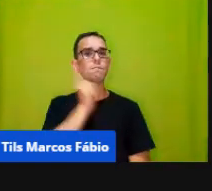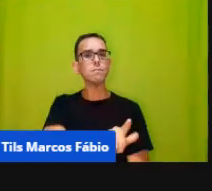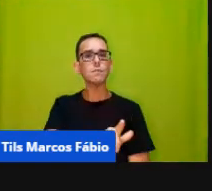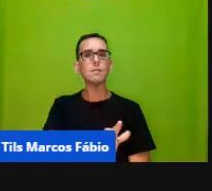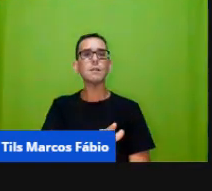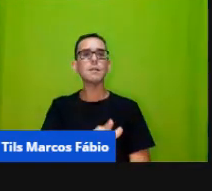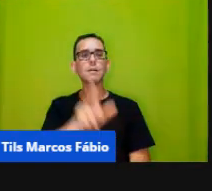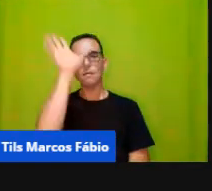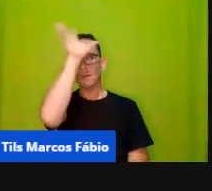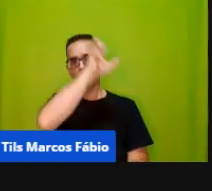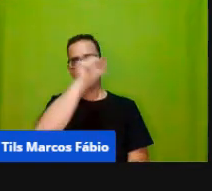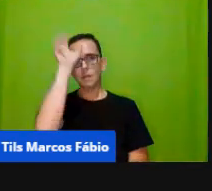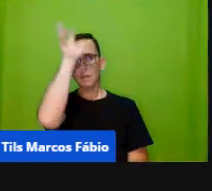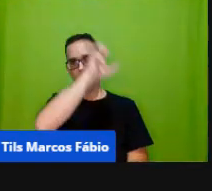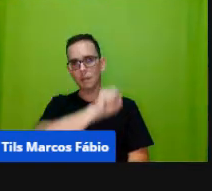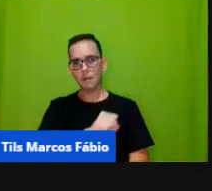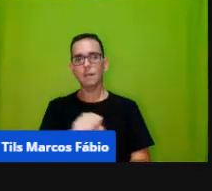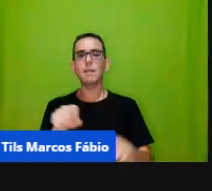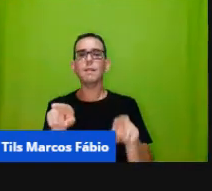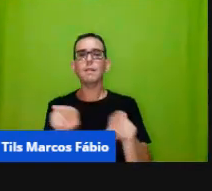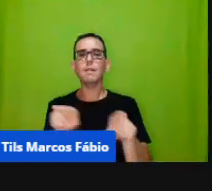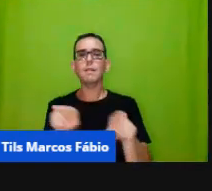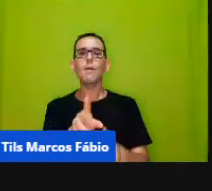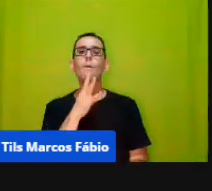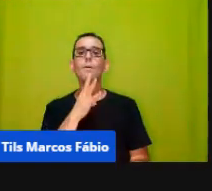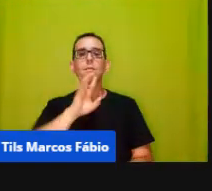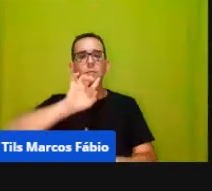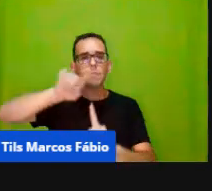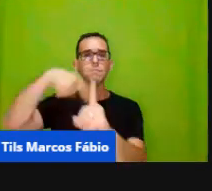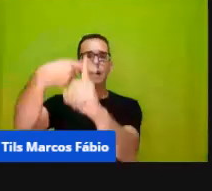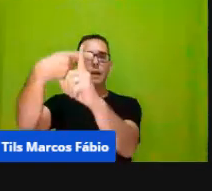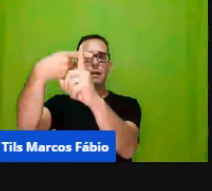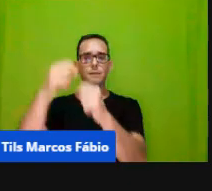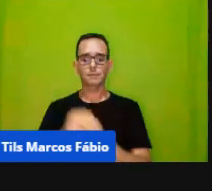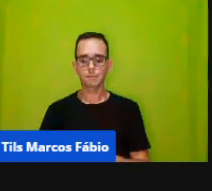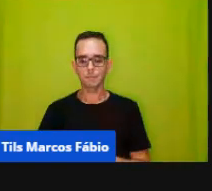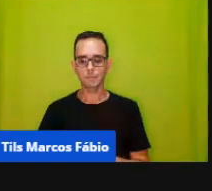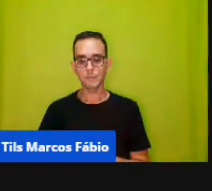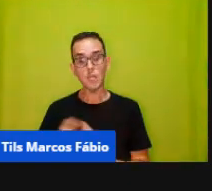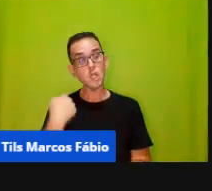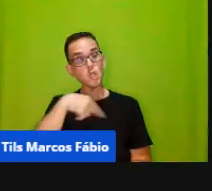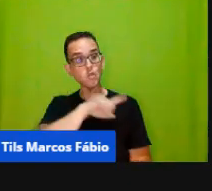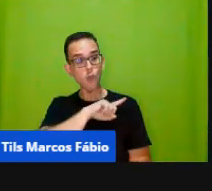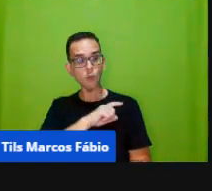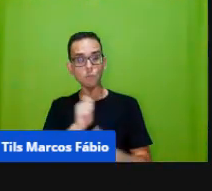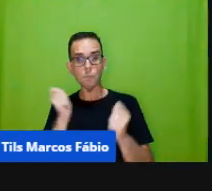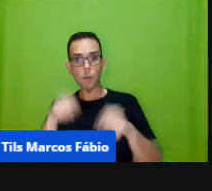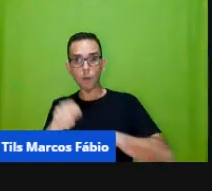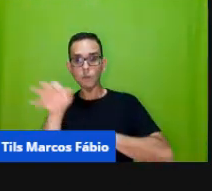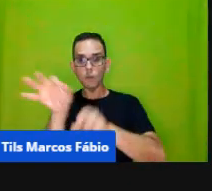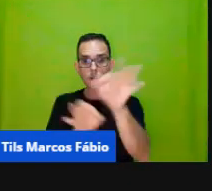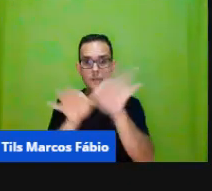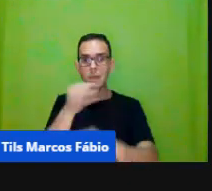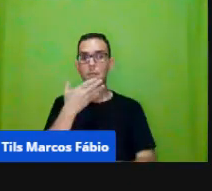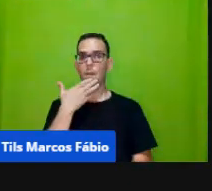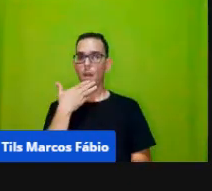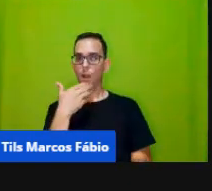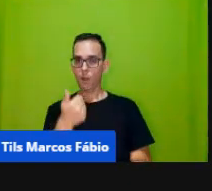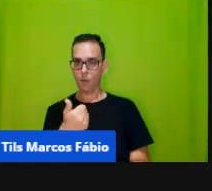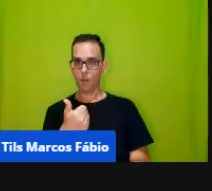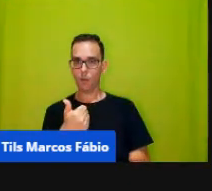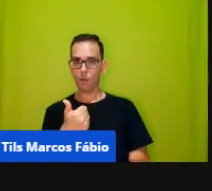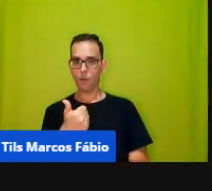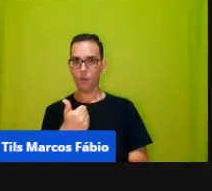aprender e conhecer mais. E para que a gente organize melhor isso, nós vamos agora